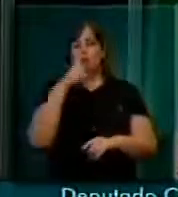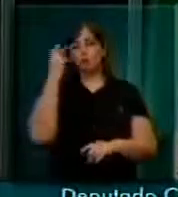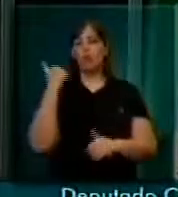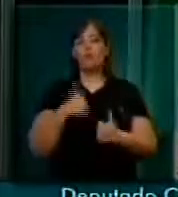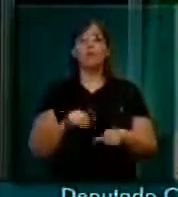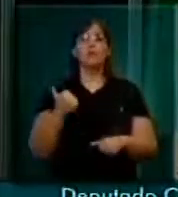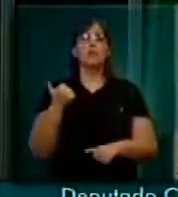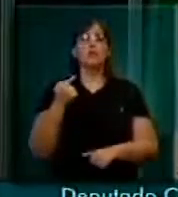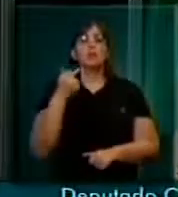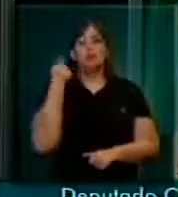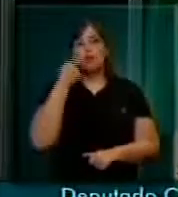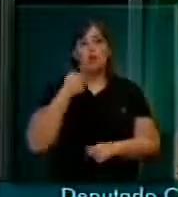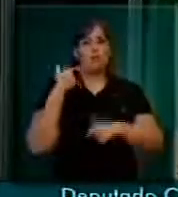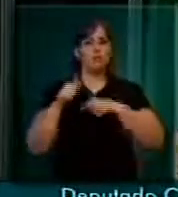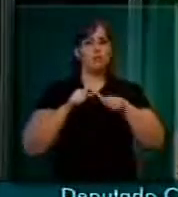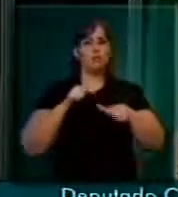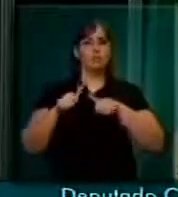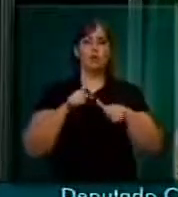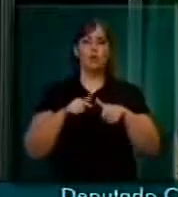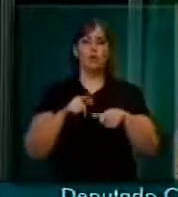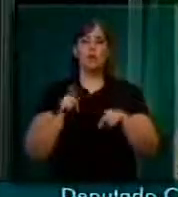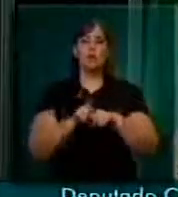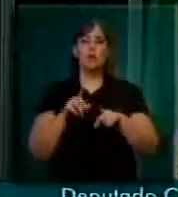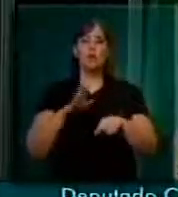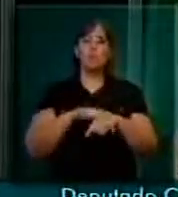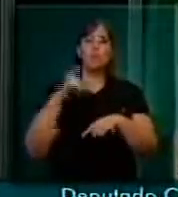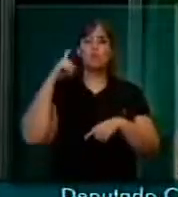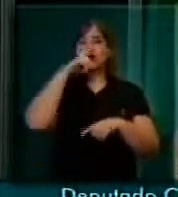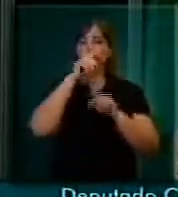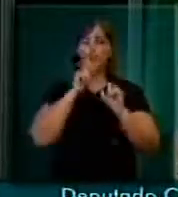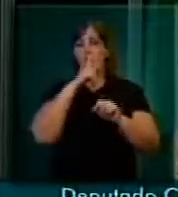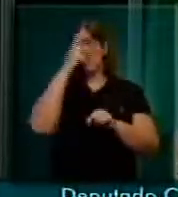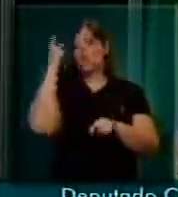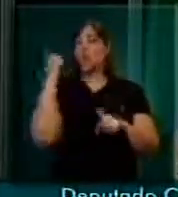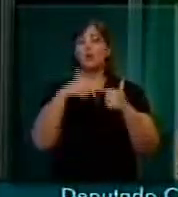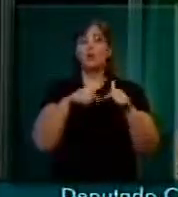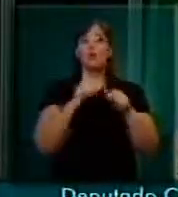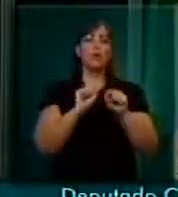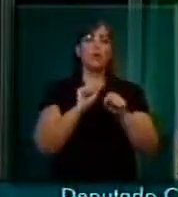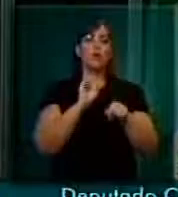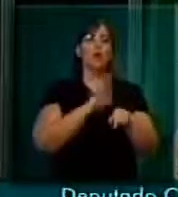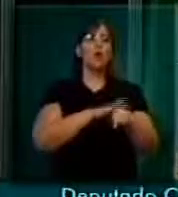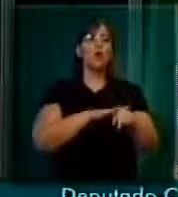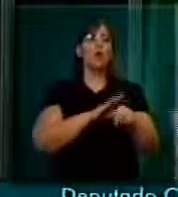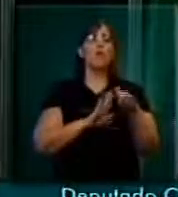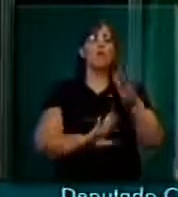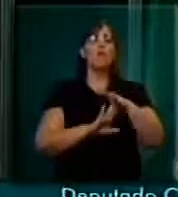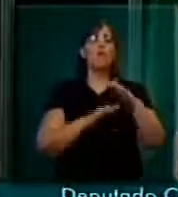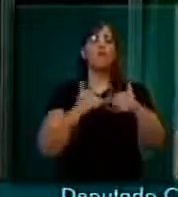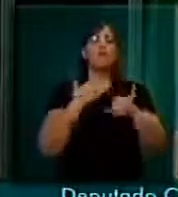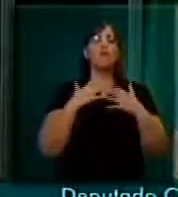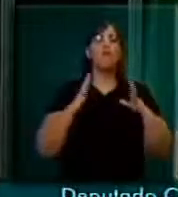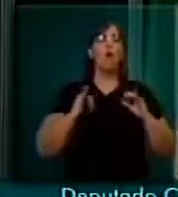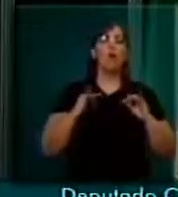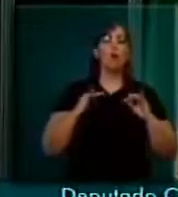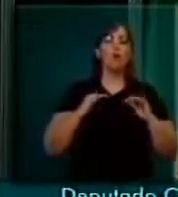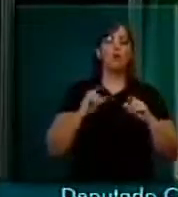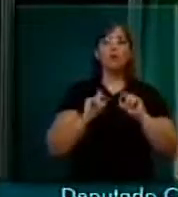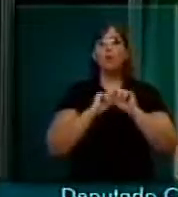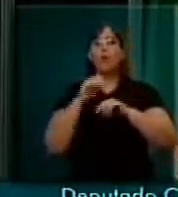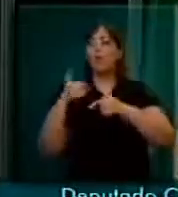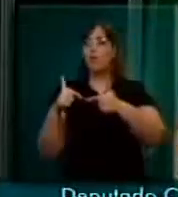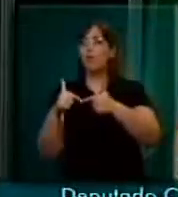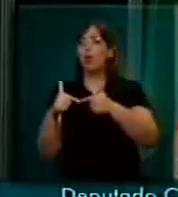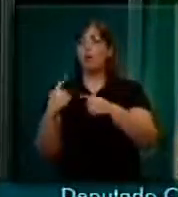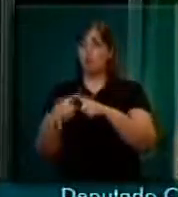pública. E o que é mais complicado, os trabalhadores estão morrendo mais durante a folga do que o serviço, por duas variáveis.